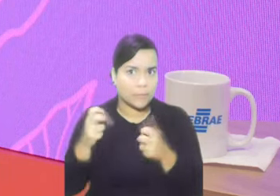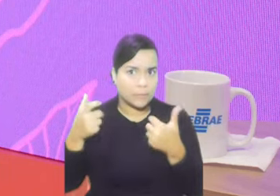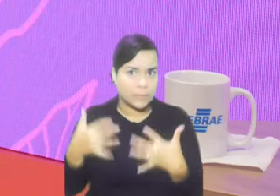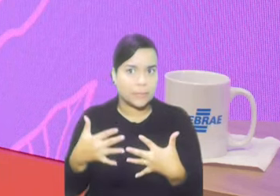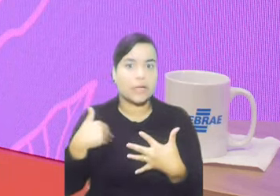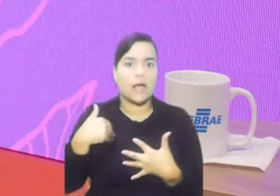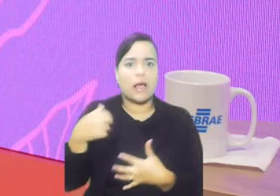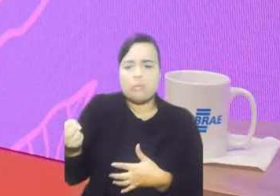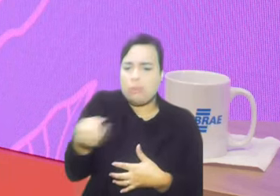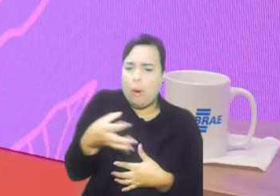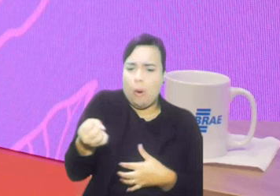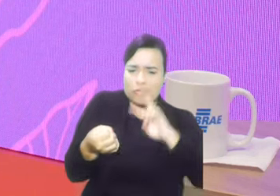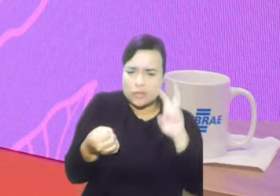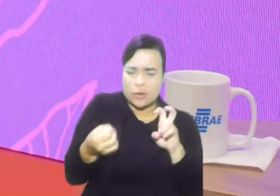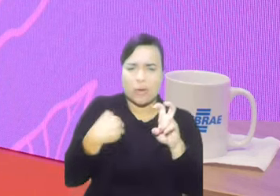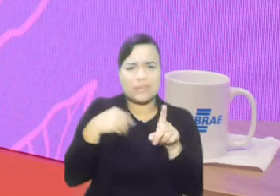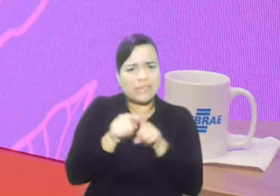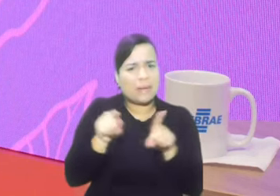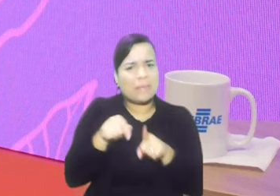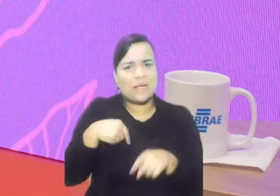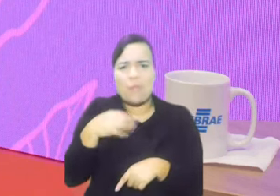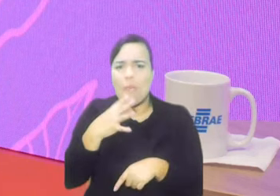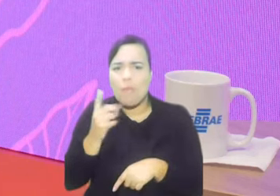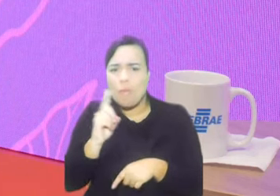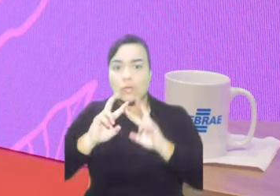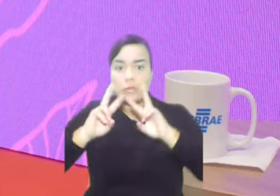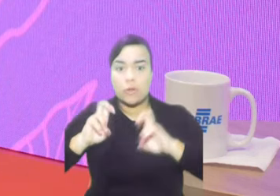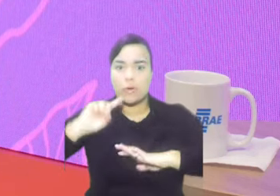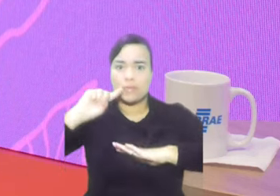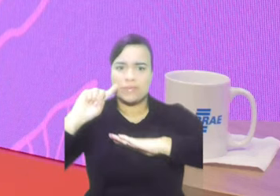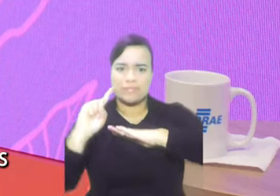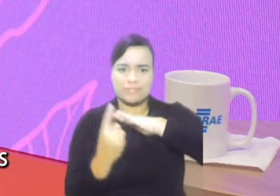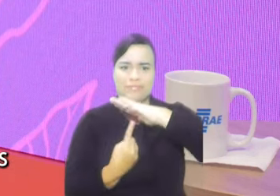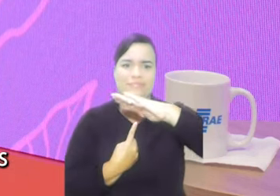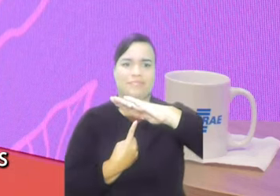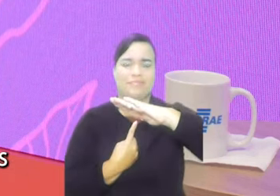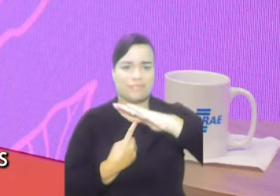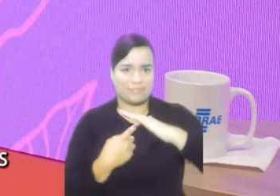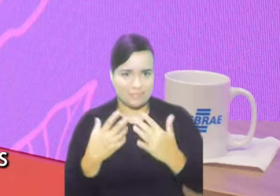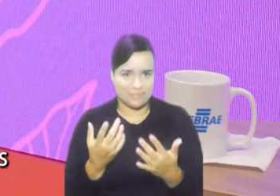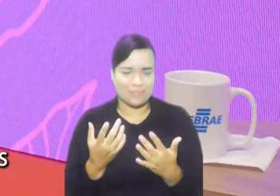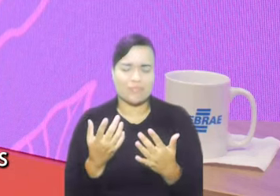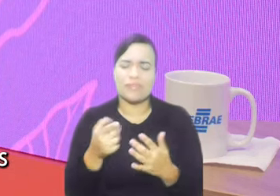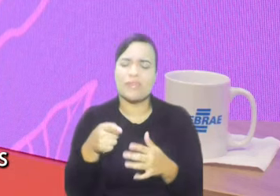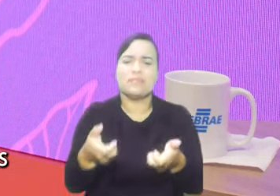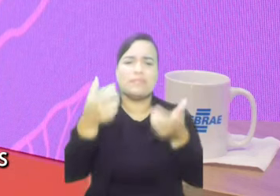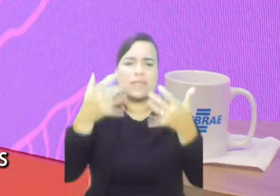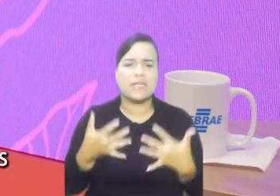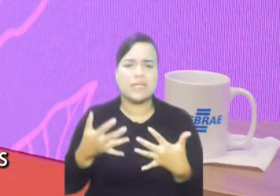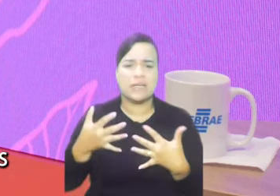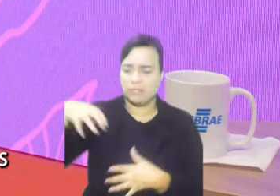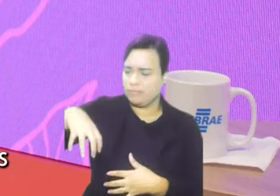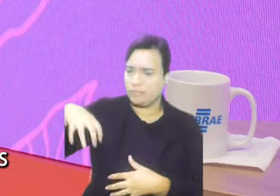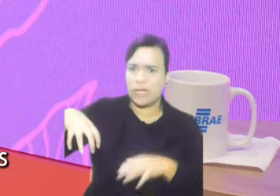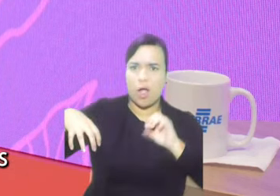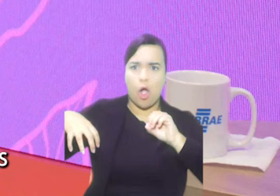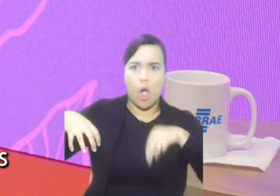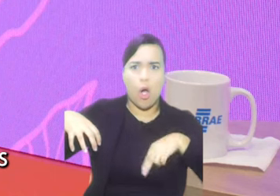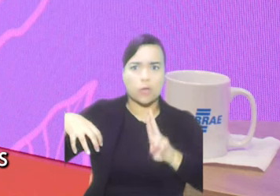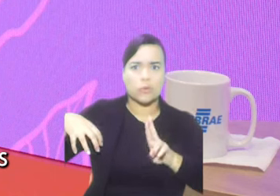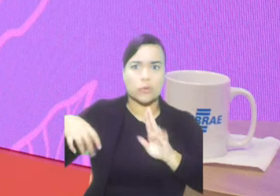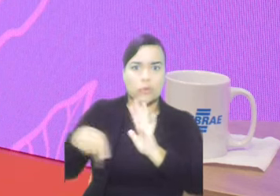para mim é muito novo esse assunto também, sobre refugiadas. Explica para a gente o que é a Agência da ONU para